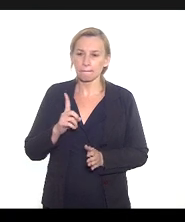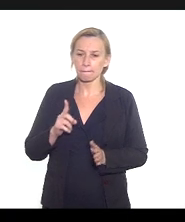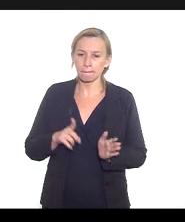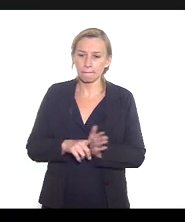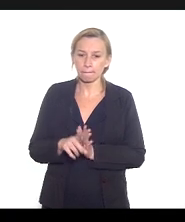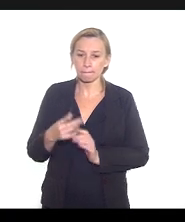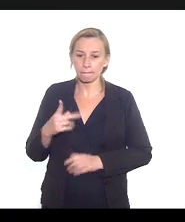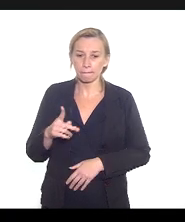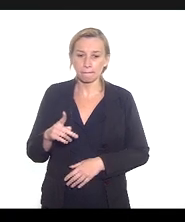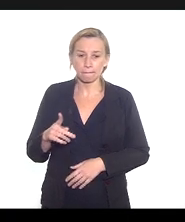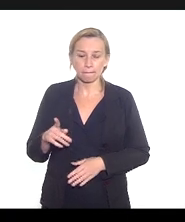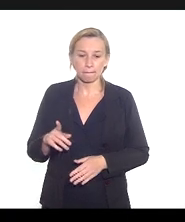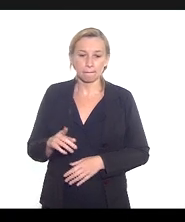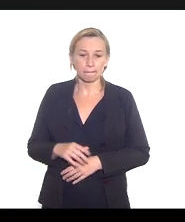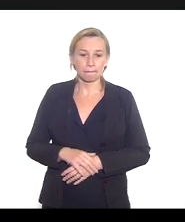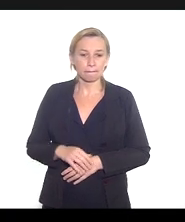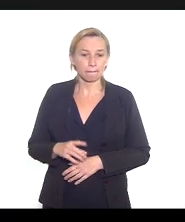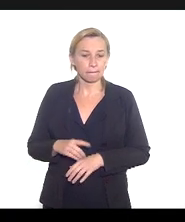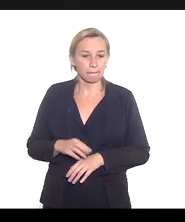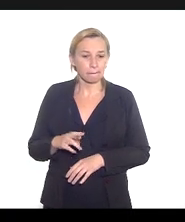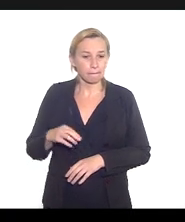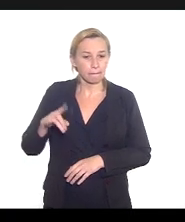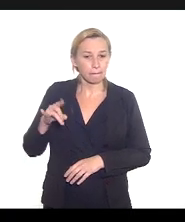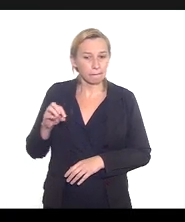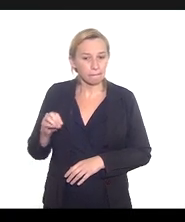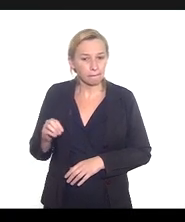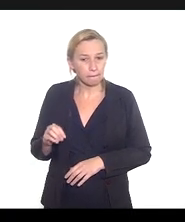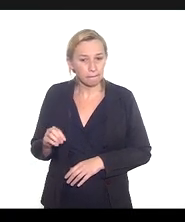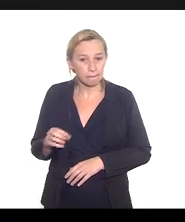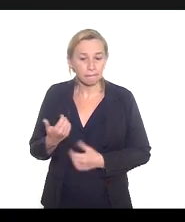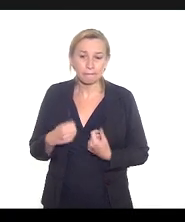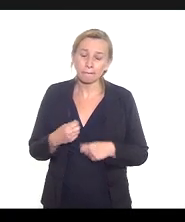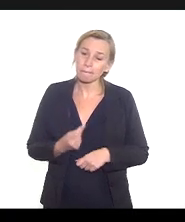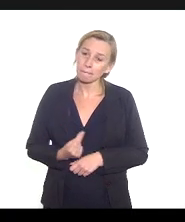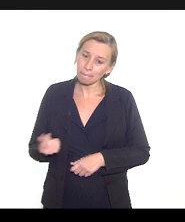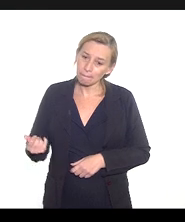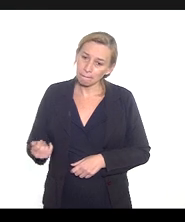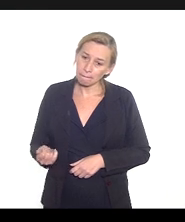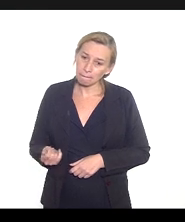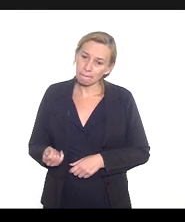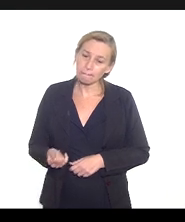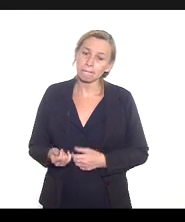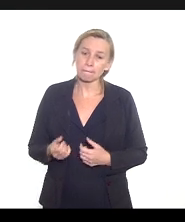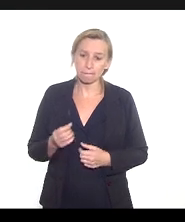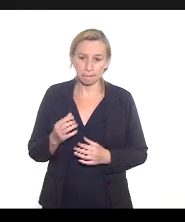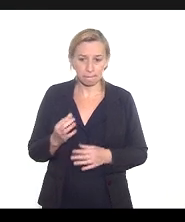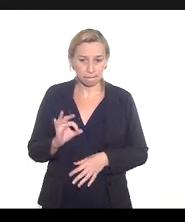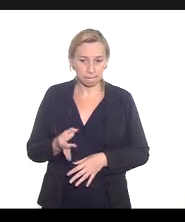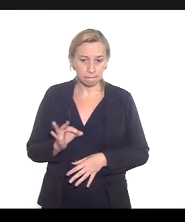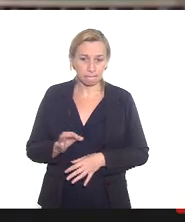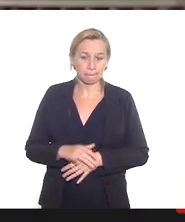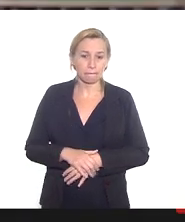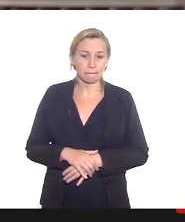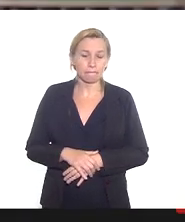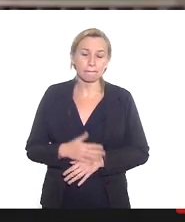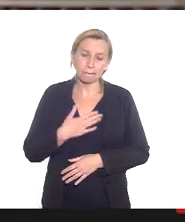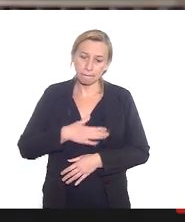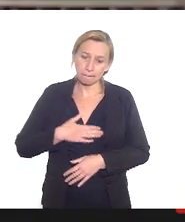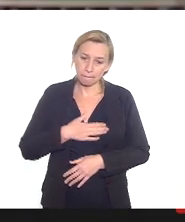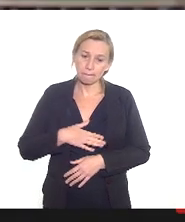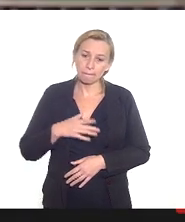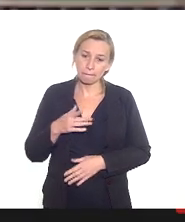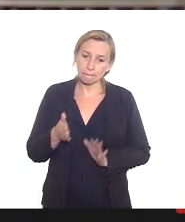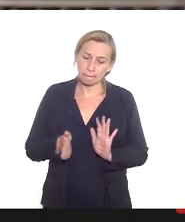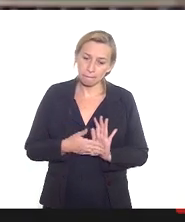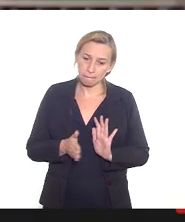tá doutora Marta só uma questão eu vou precisar sair perfeito eu tenho uma mas eu gostaria de deixar já